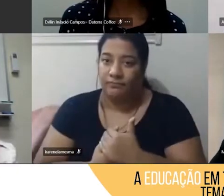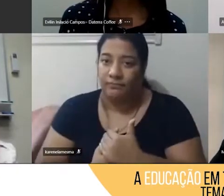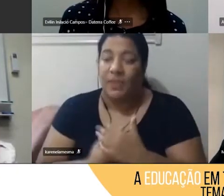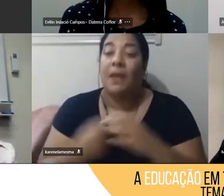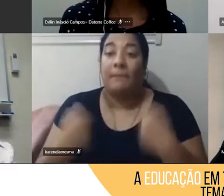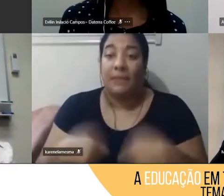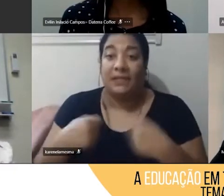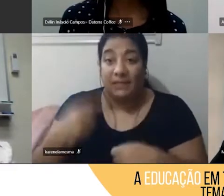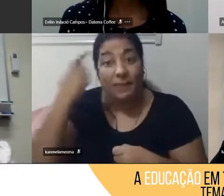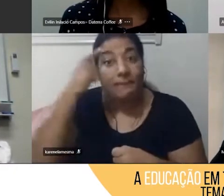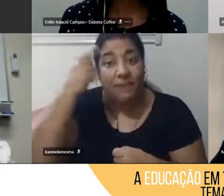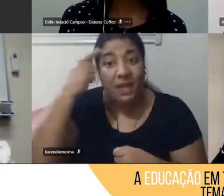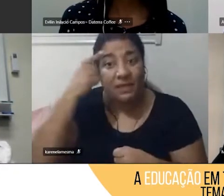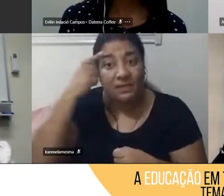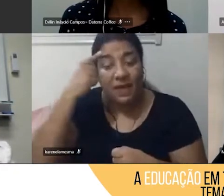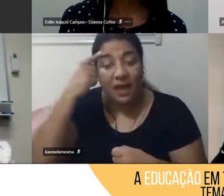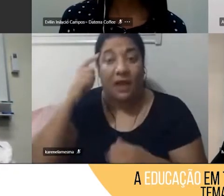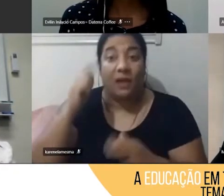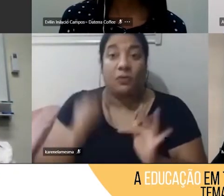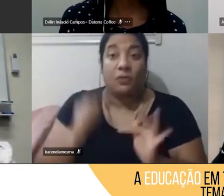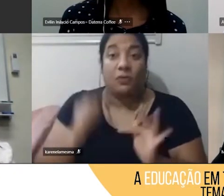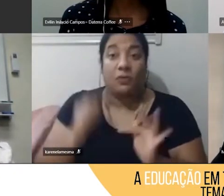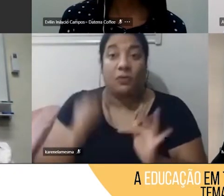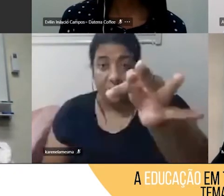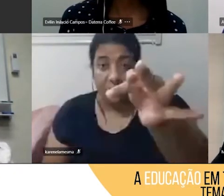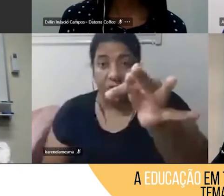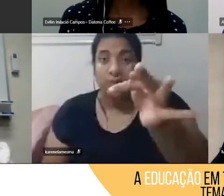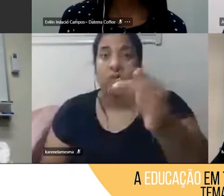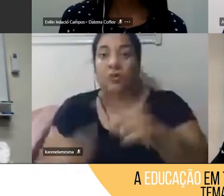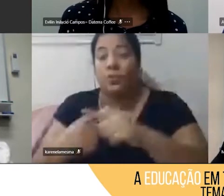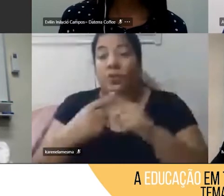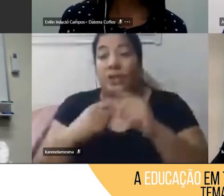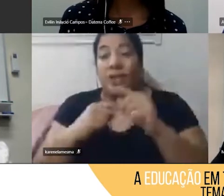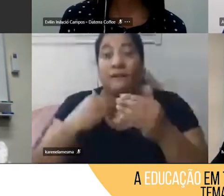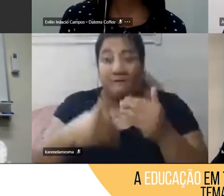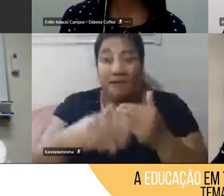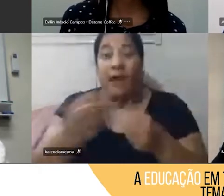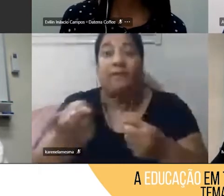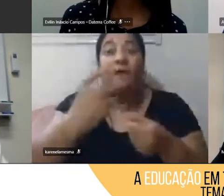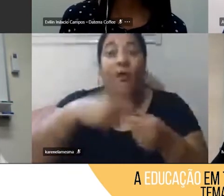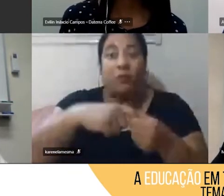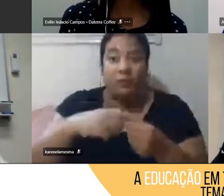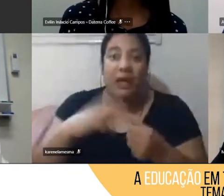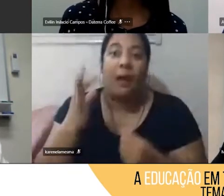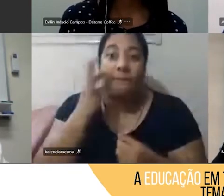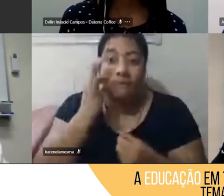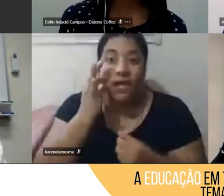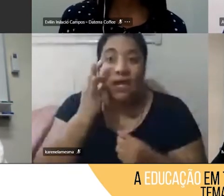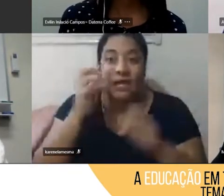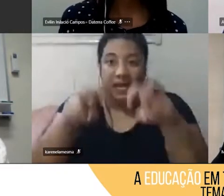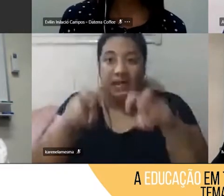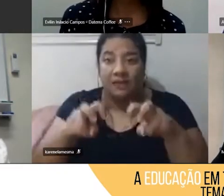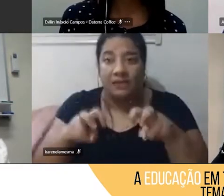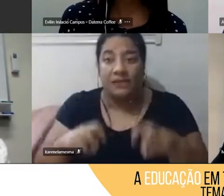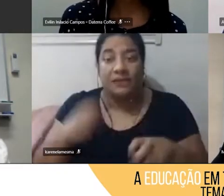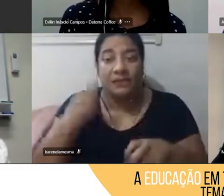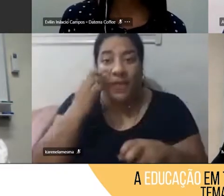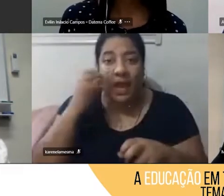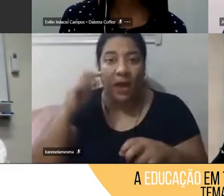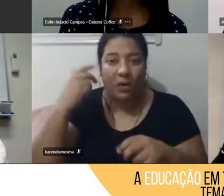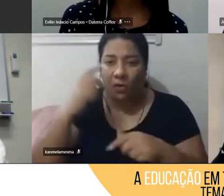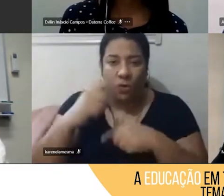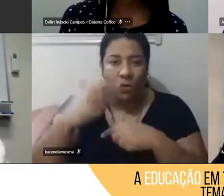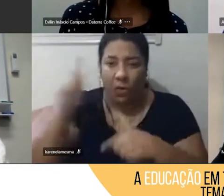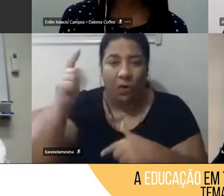acolhimento lá da frente, no retorno ao presencial, vocês terão um momento com outro palestrante para falar sobre